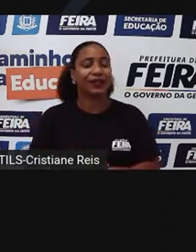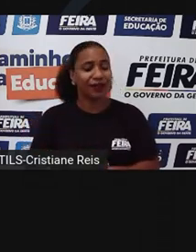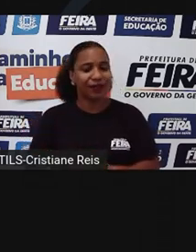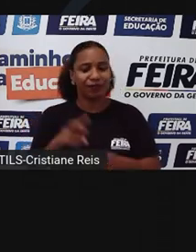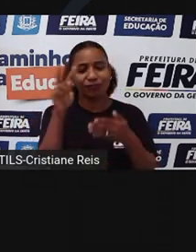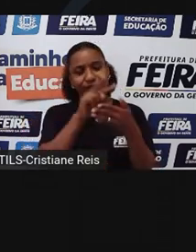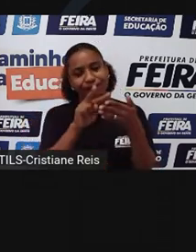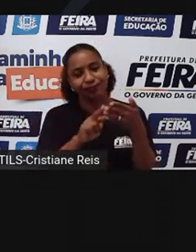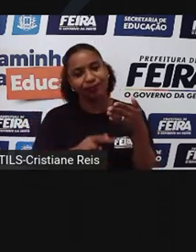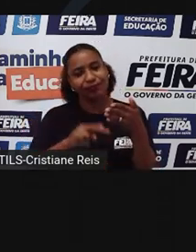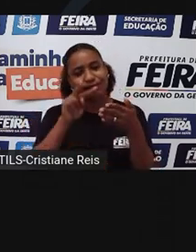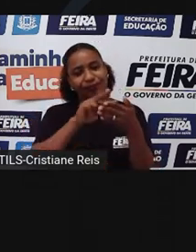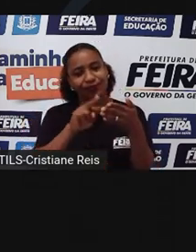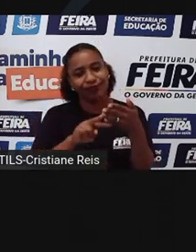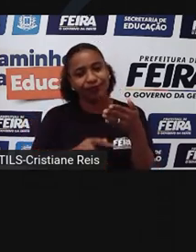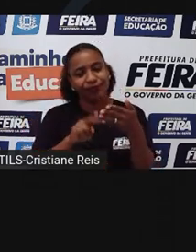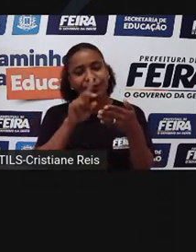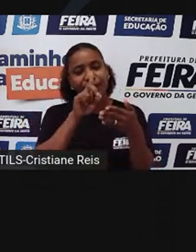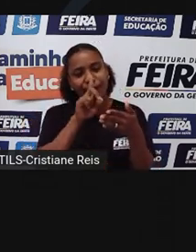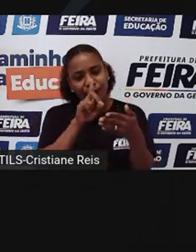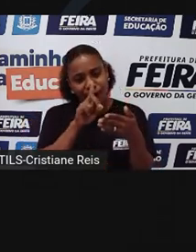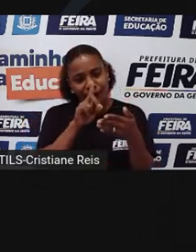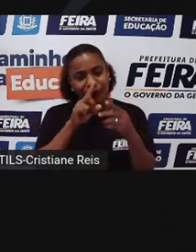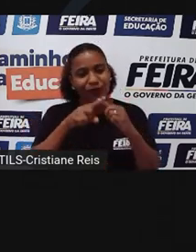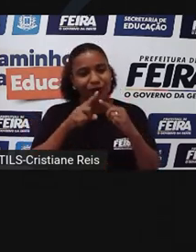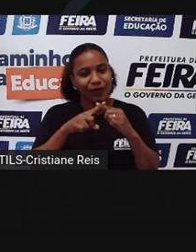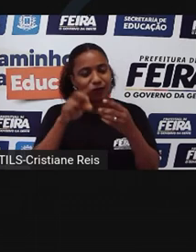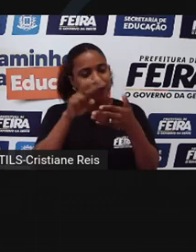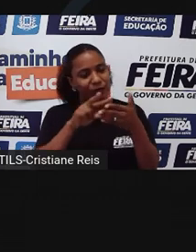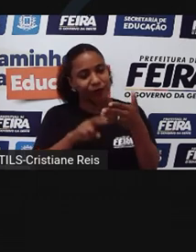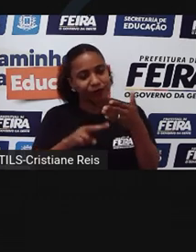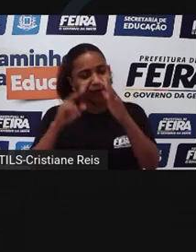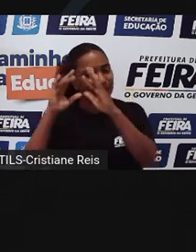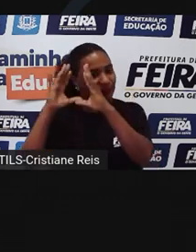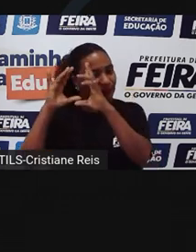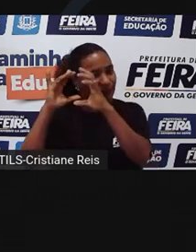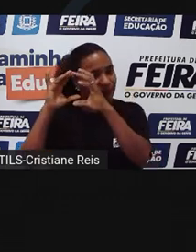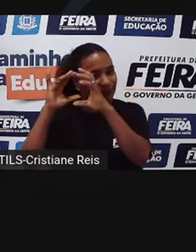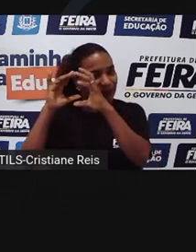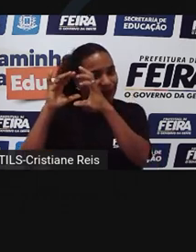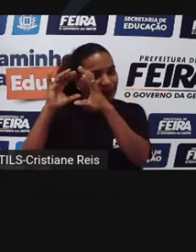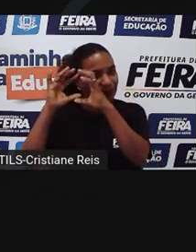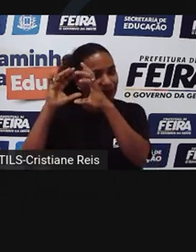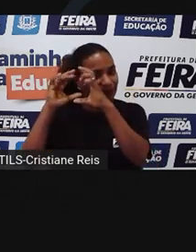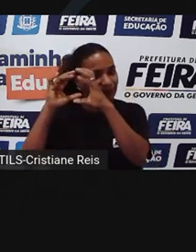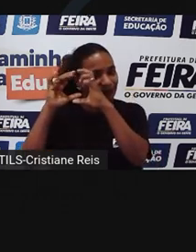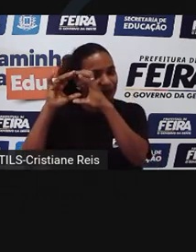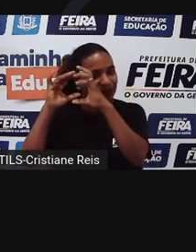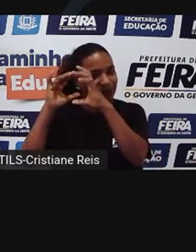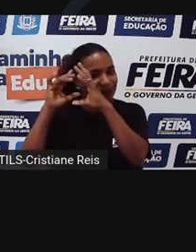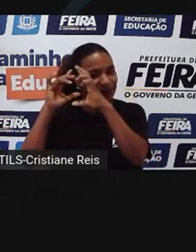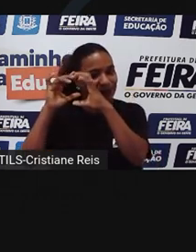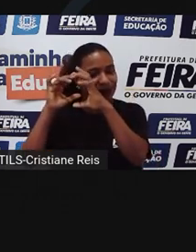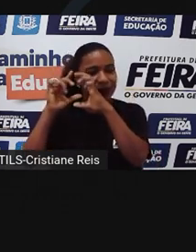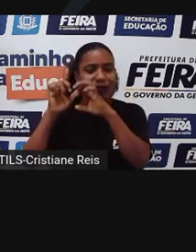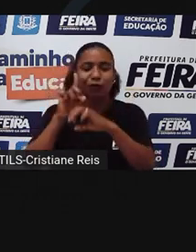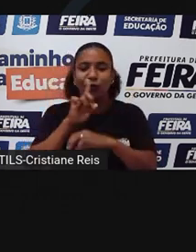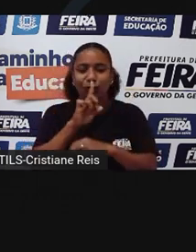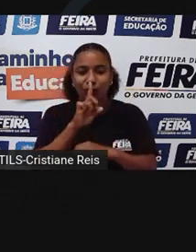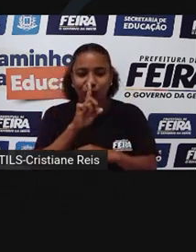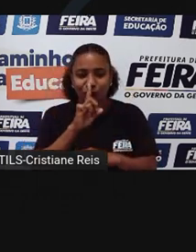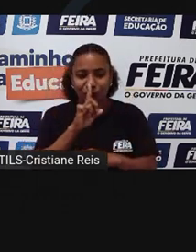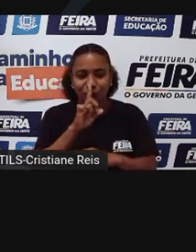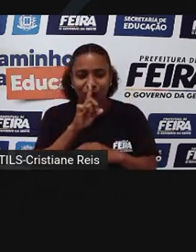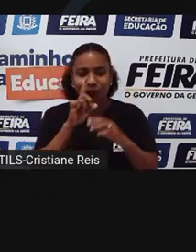porque a leitura se conecta diretamente ao seu cérebro. Em silêncio, você procura mais. Em silêncio, seu cérebro se concentra mais.